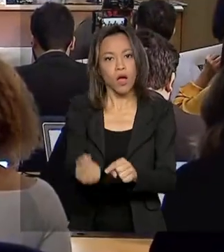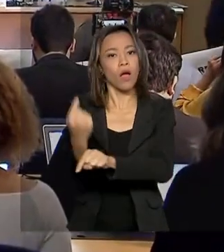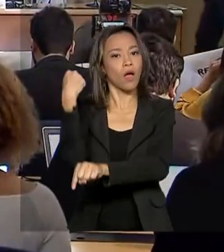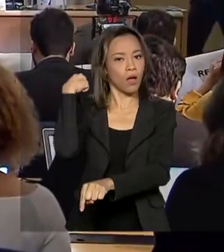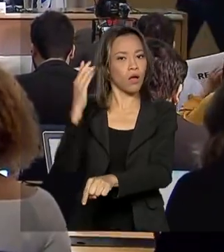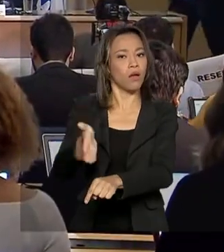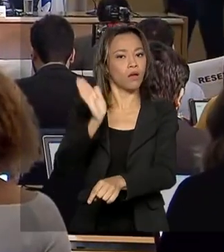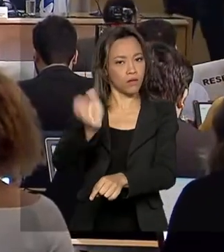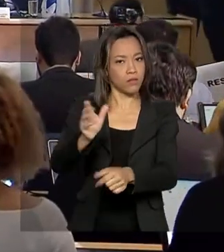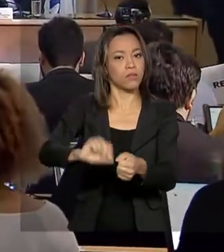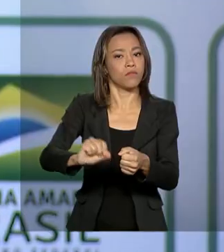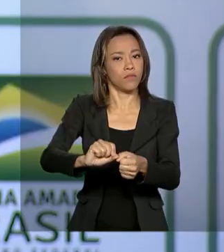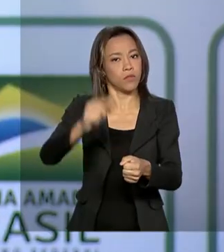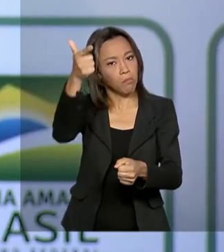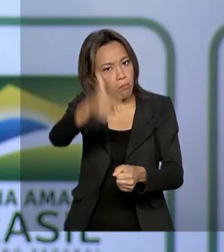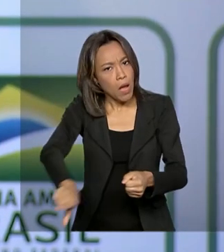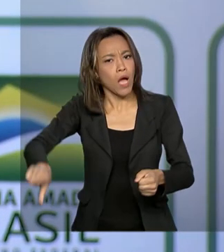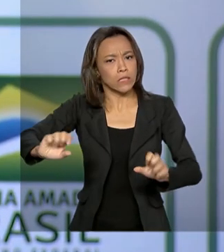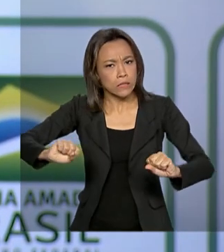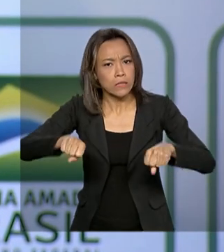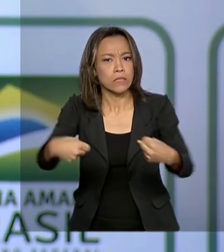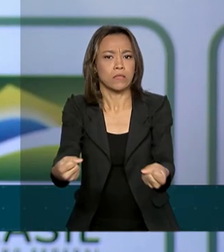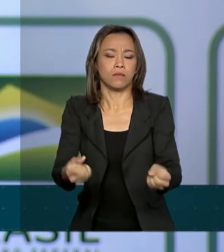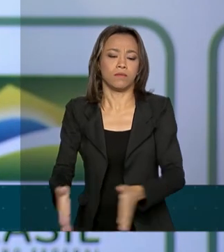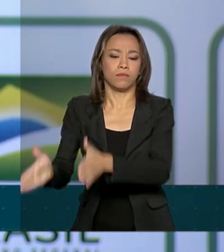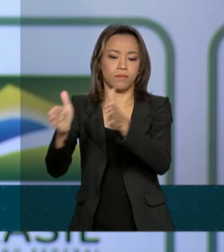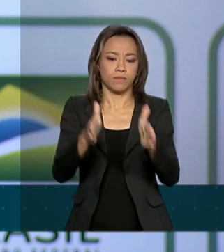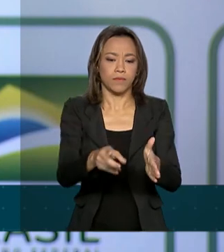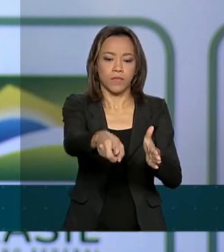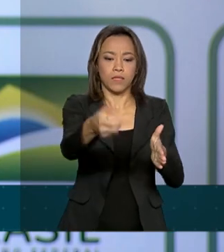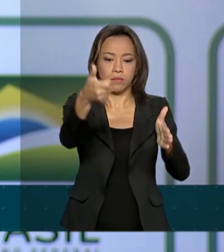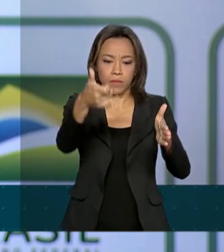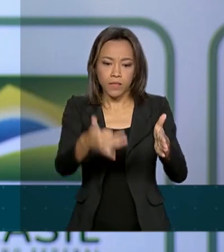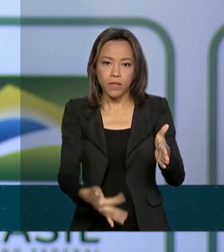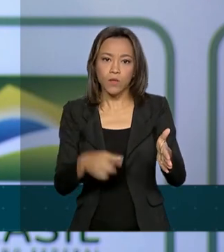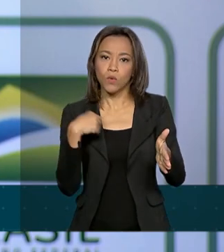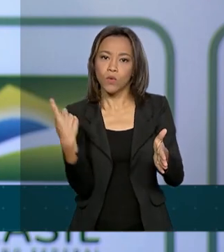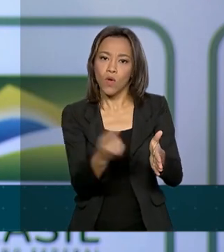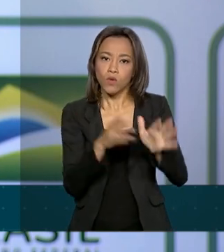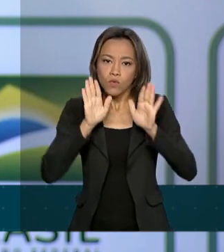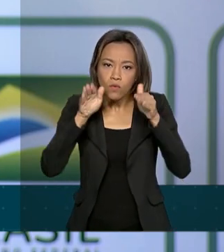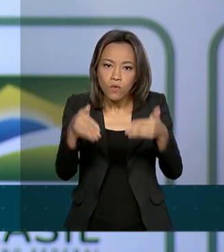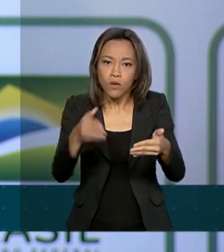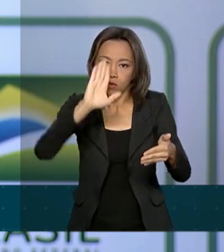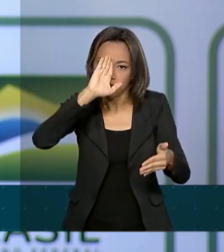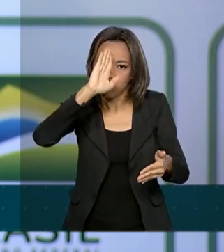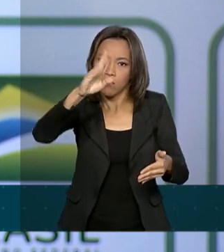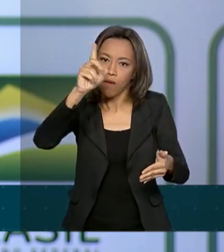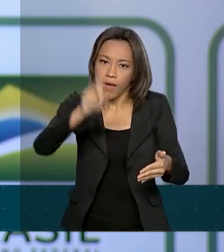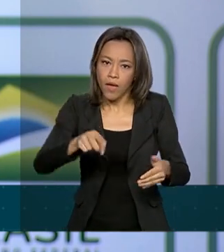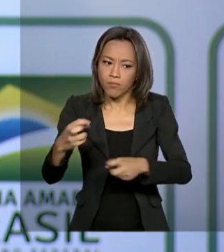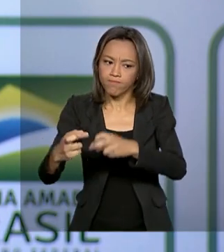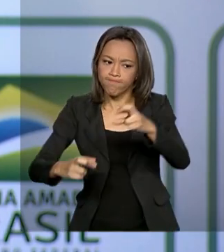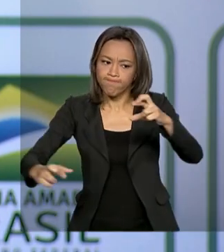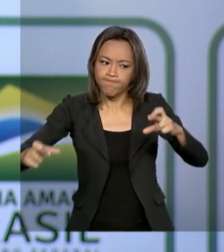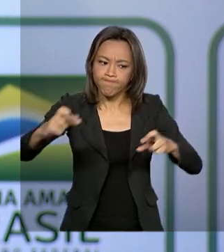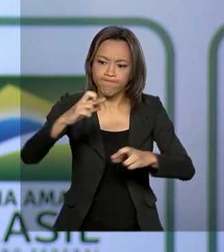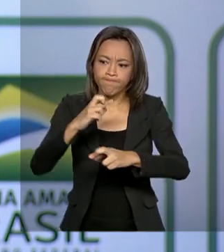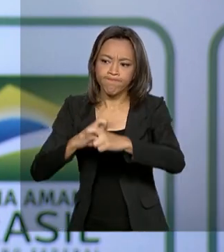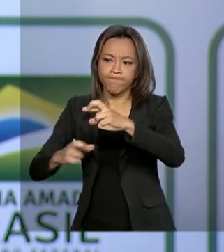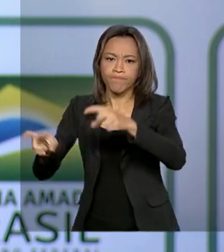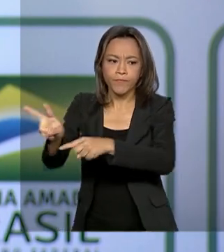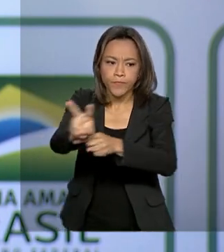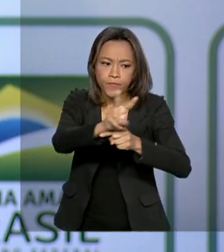feito vai ser ampliado. O nosso foco principal nessa fase de perigo é a vigilância. O